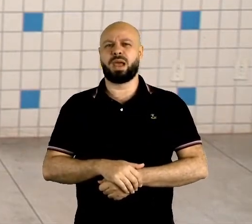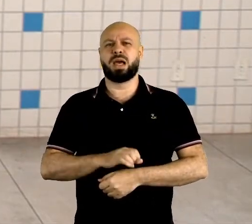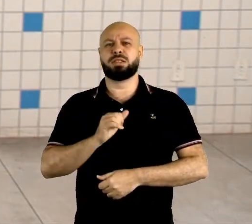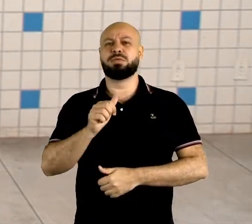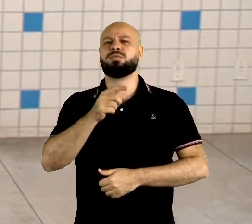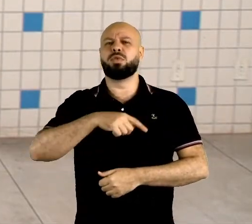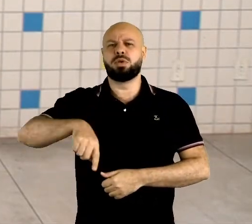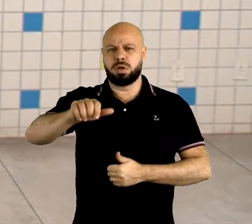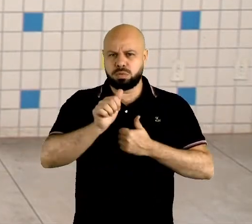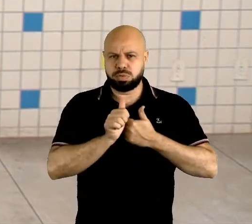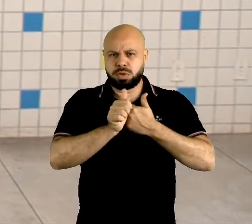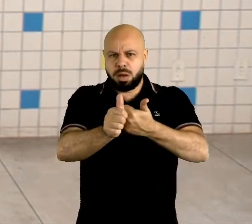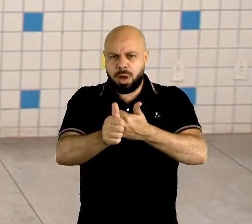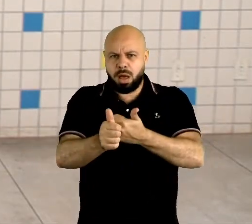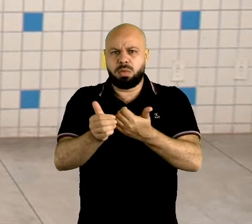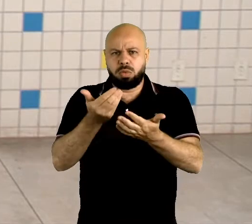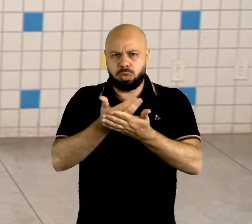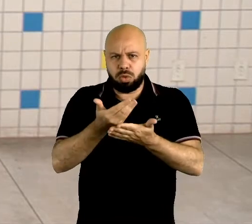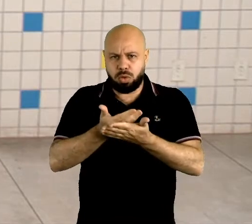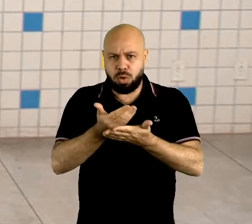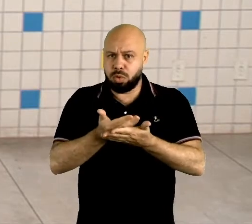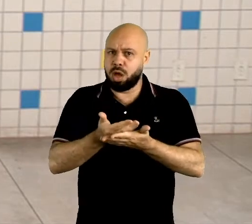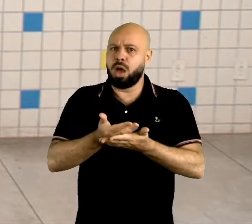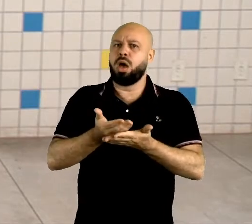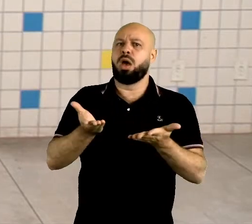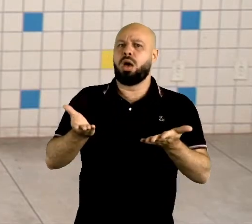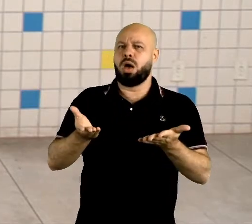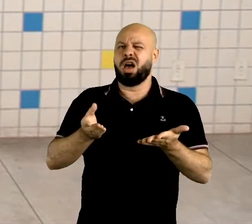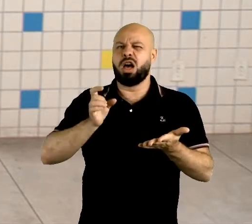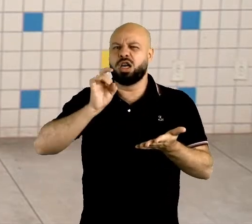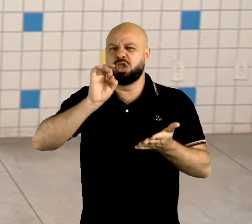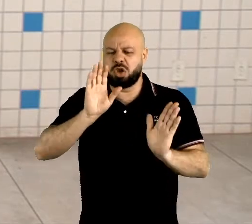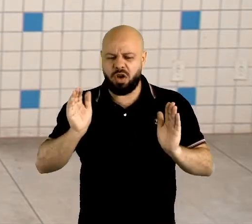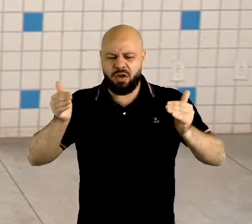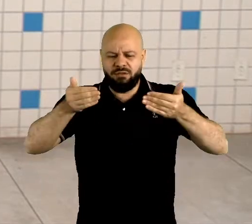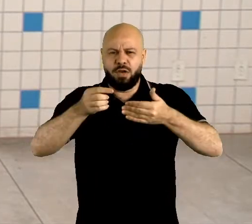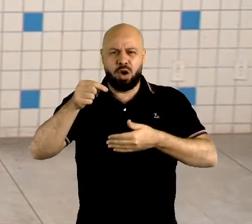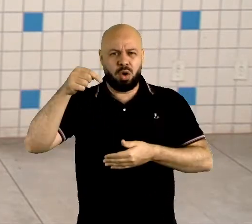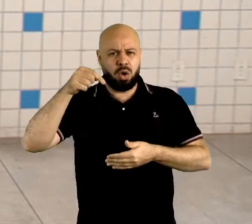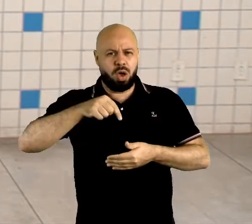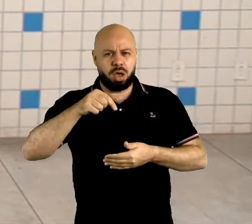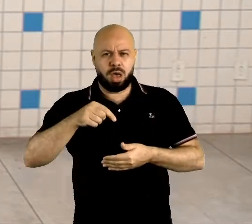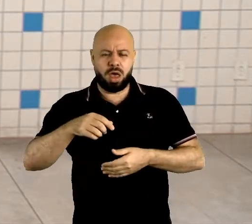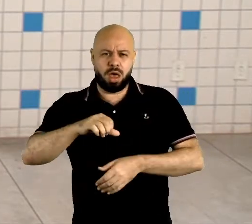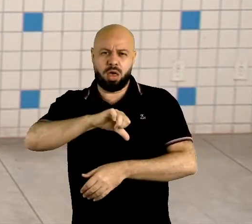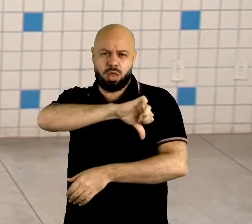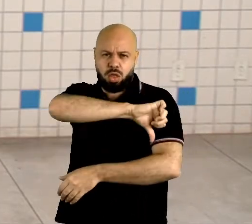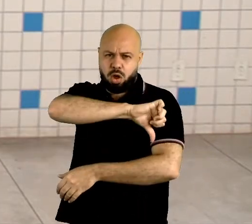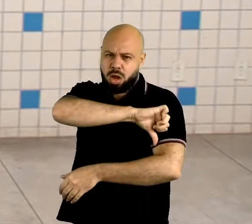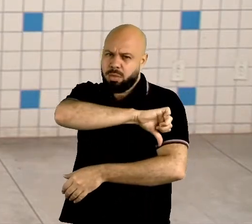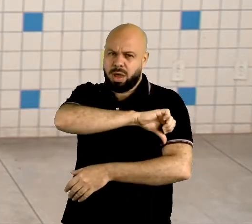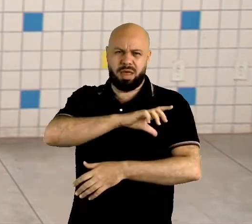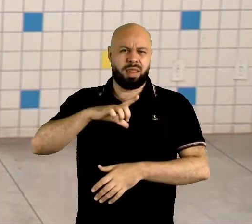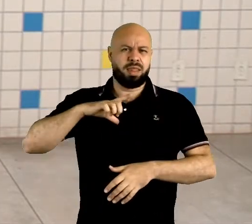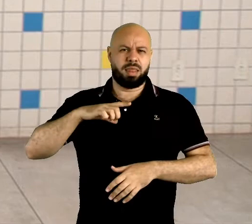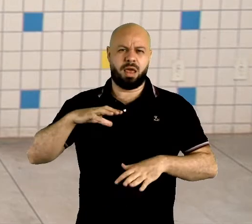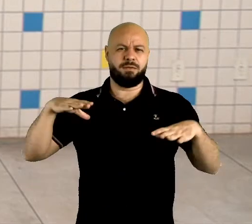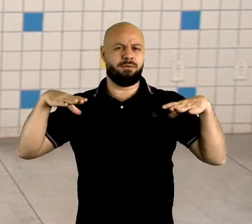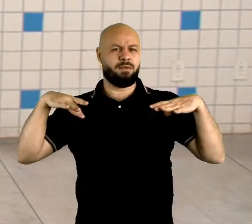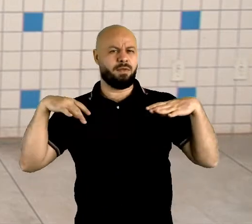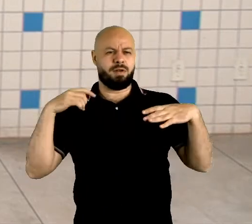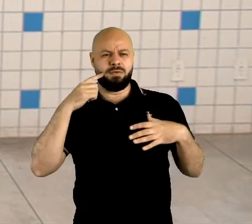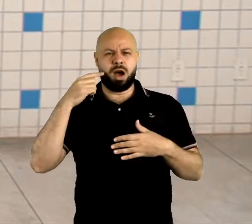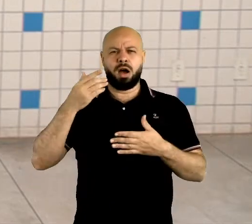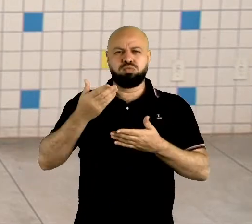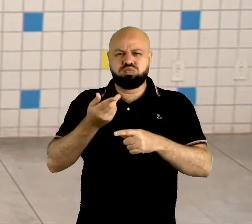as aulas, não somente as da série, que eu sempre falo, não fique enfocado só no ano, não. Está de bobeira, está com tempo livre. Dá lá